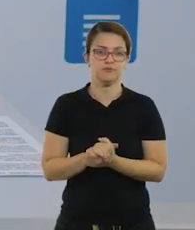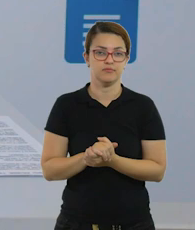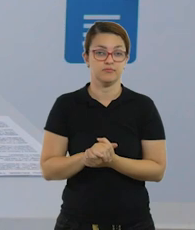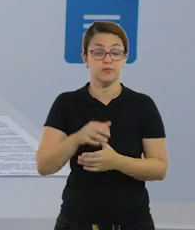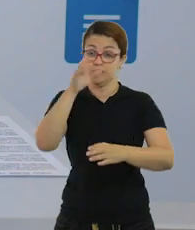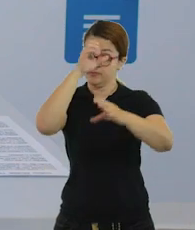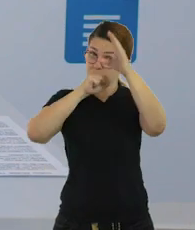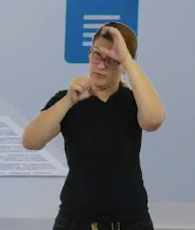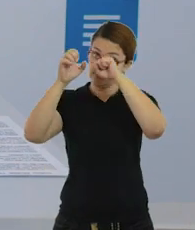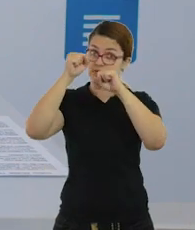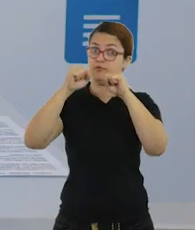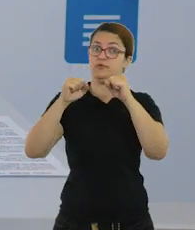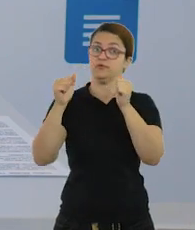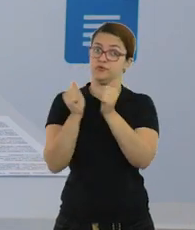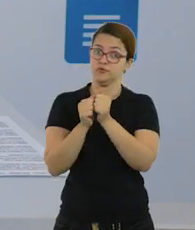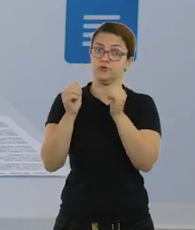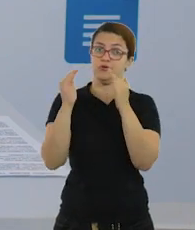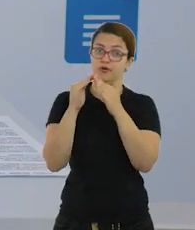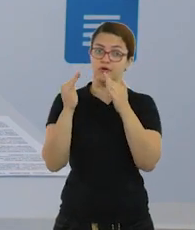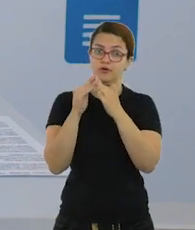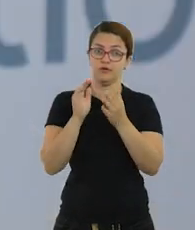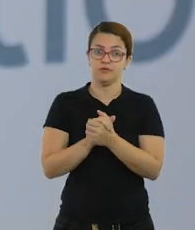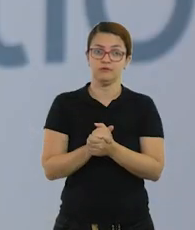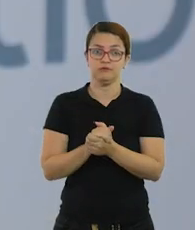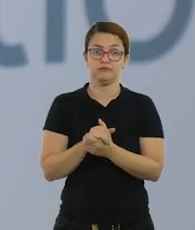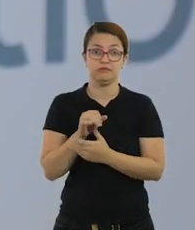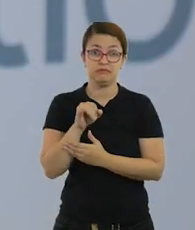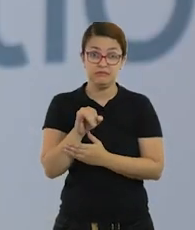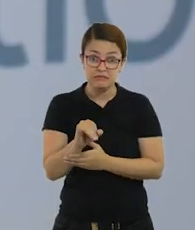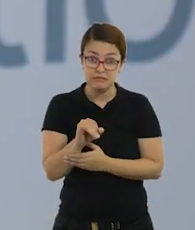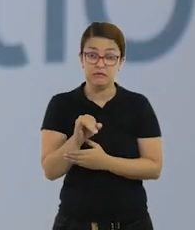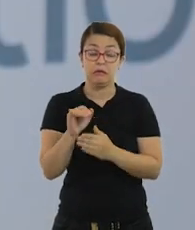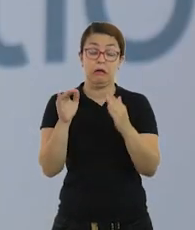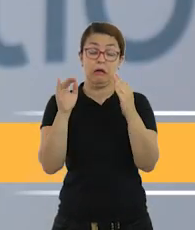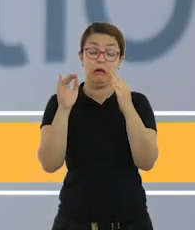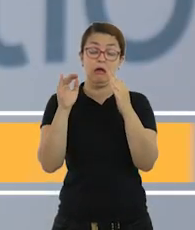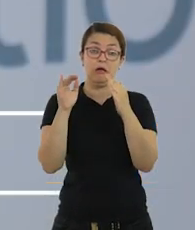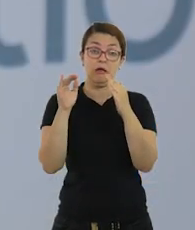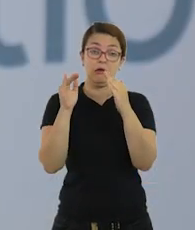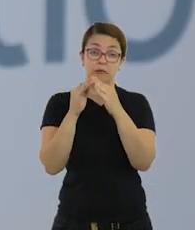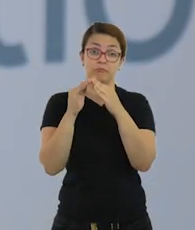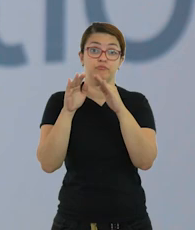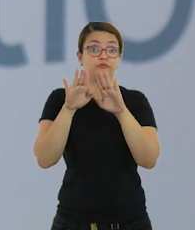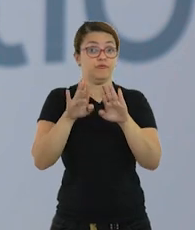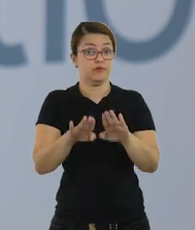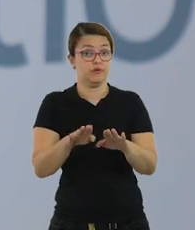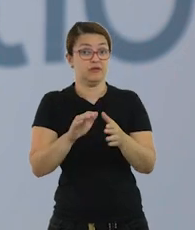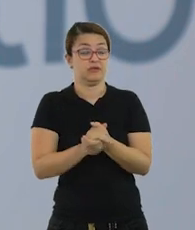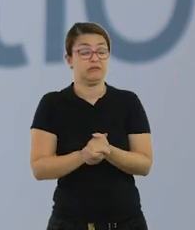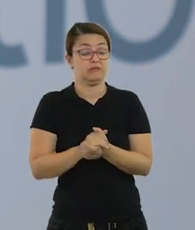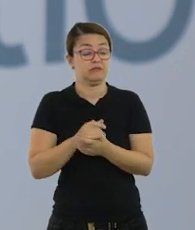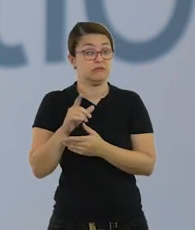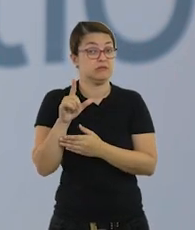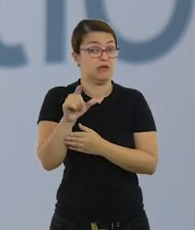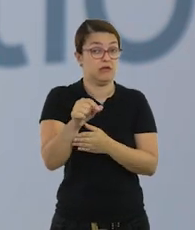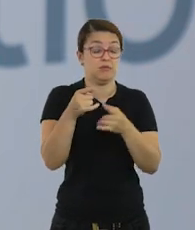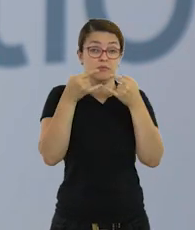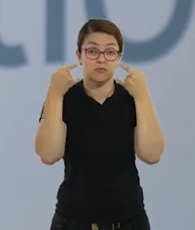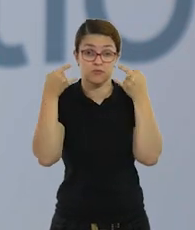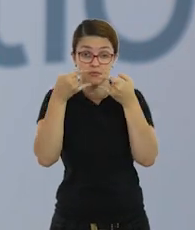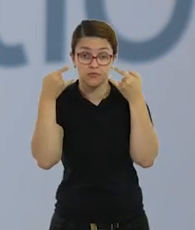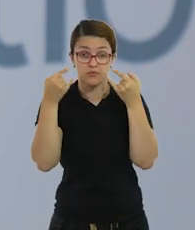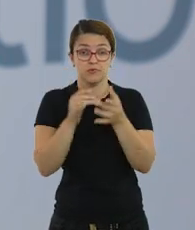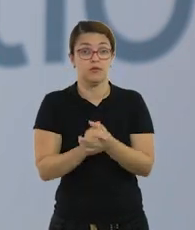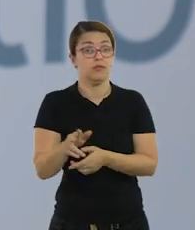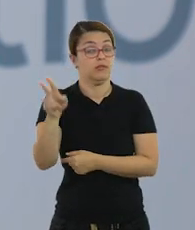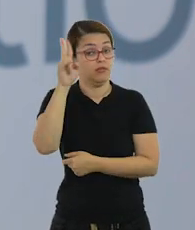vocês possam aprender mais em casa. Se puder, fique em casa. Se precisar sair, usem máscara.